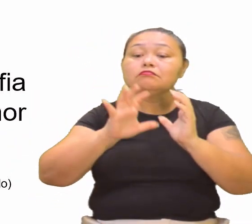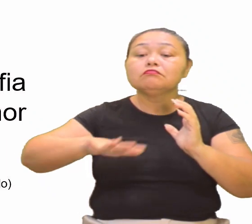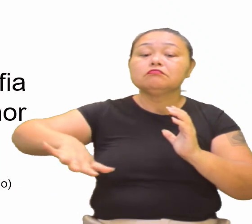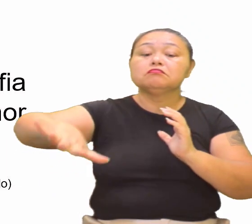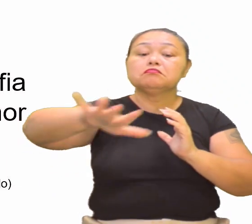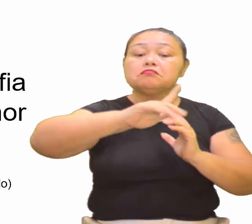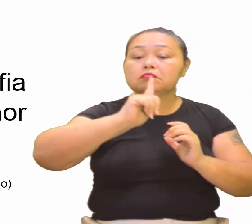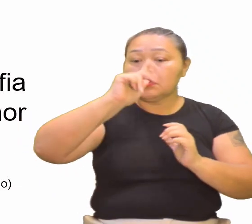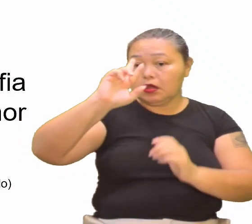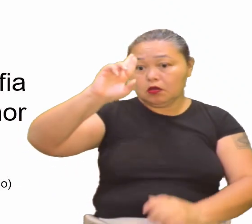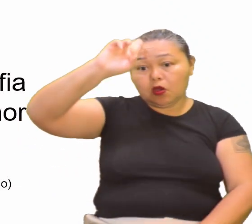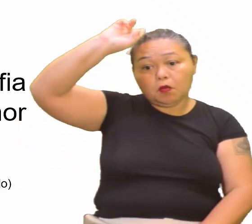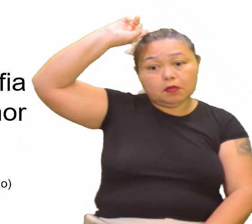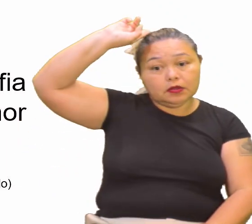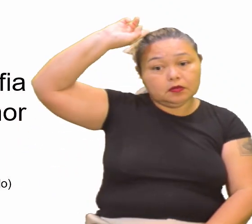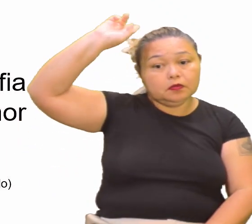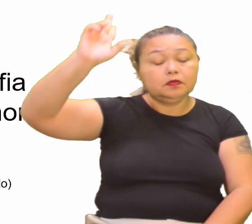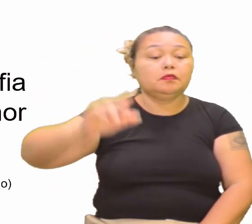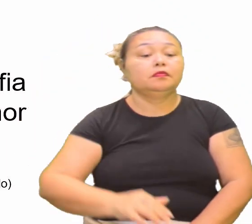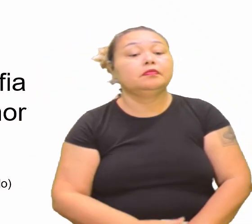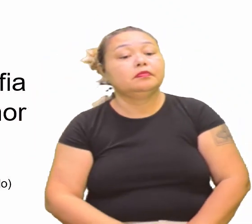-rumana, esse é o humanismo.